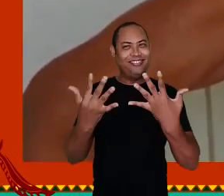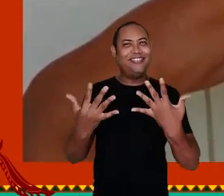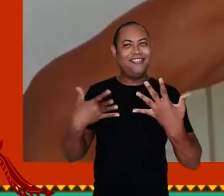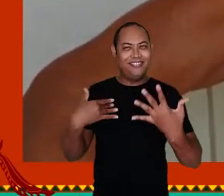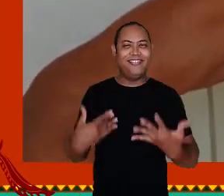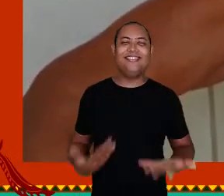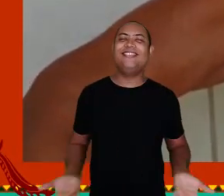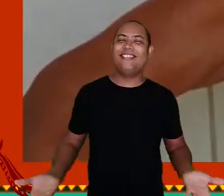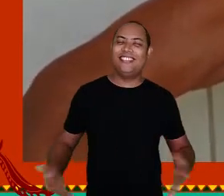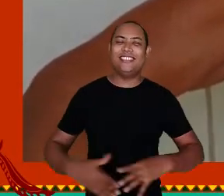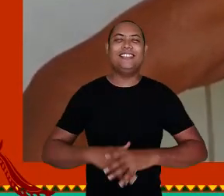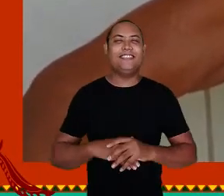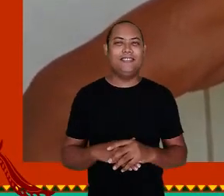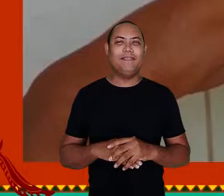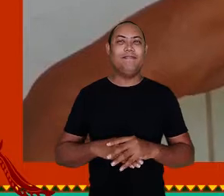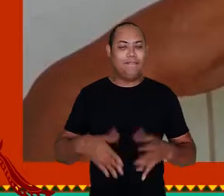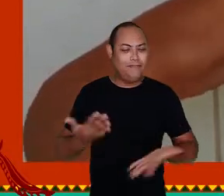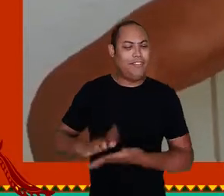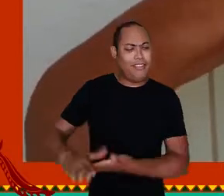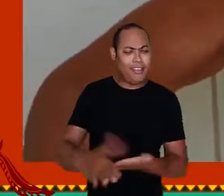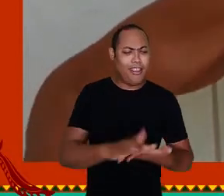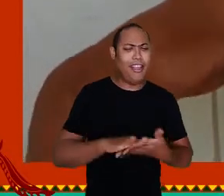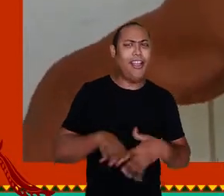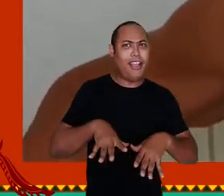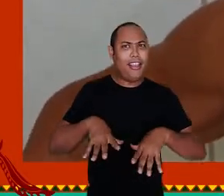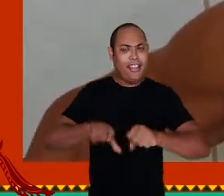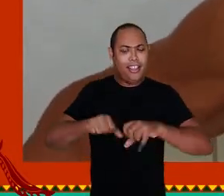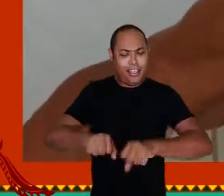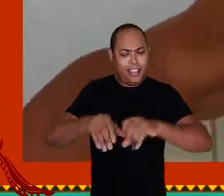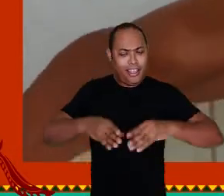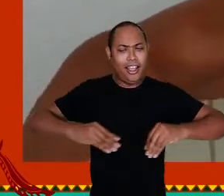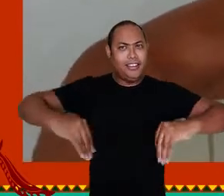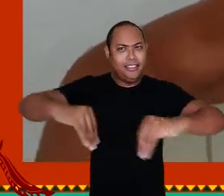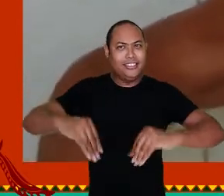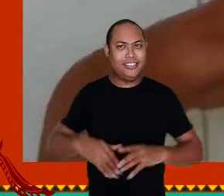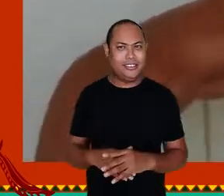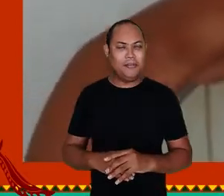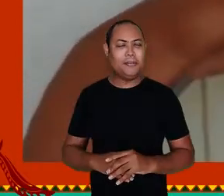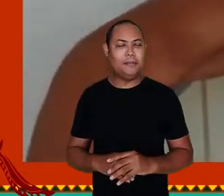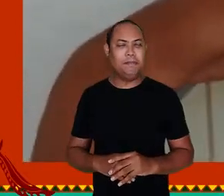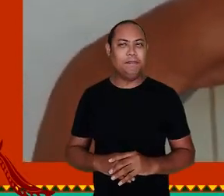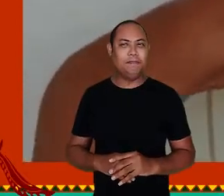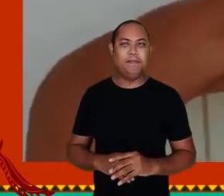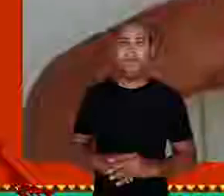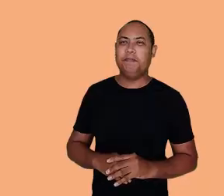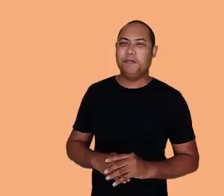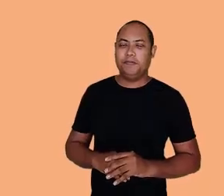Do queimador de louça Tem o samba e tem a cerâmica